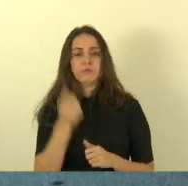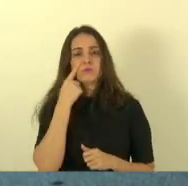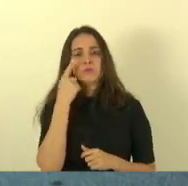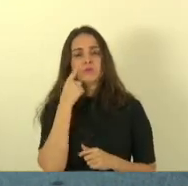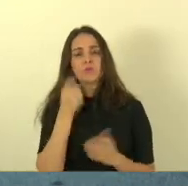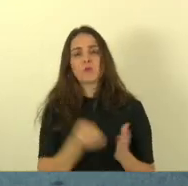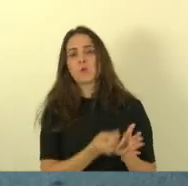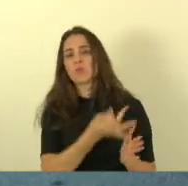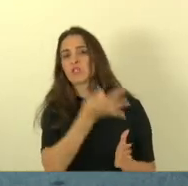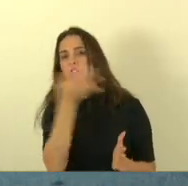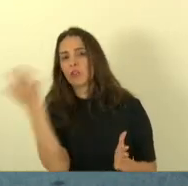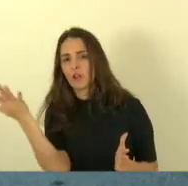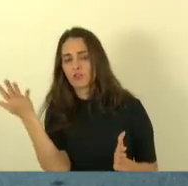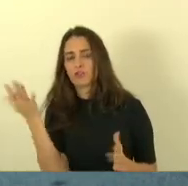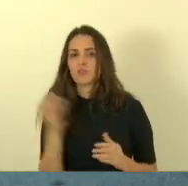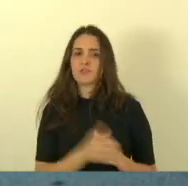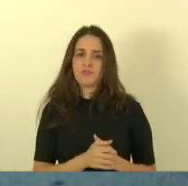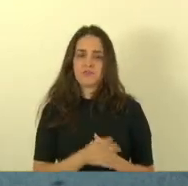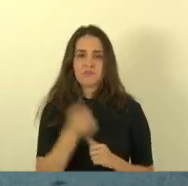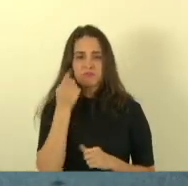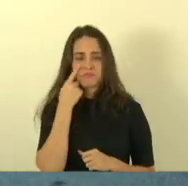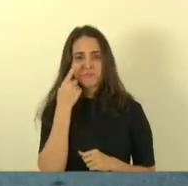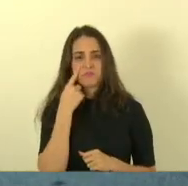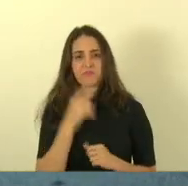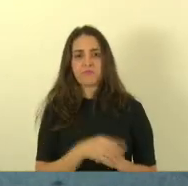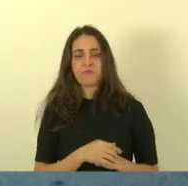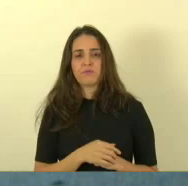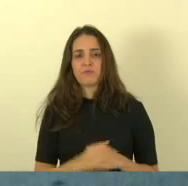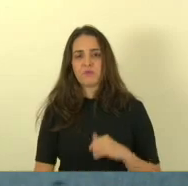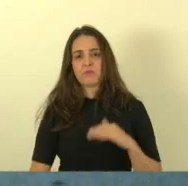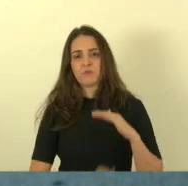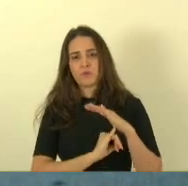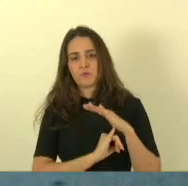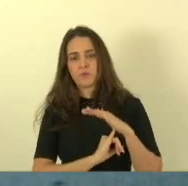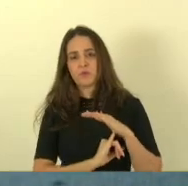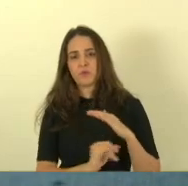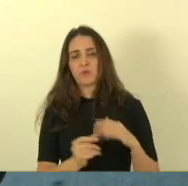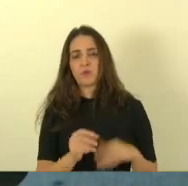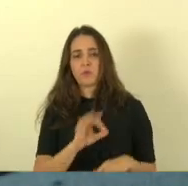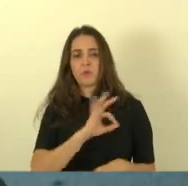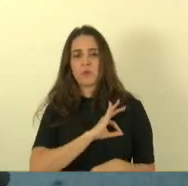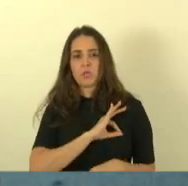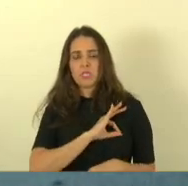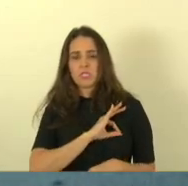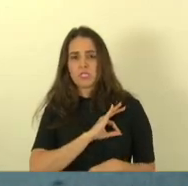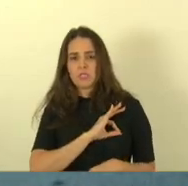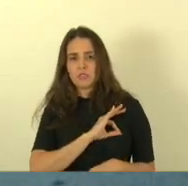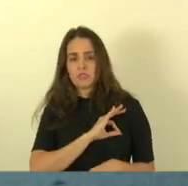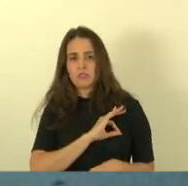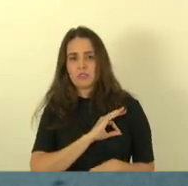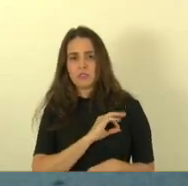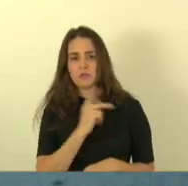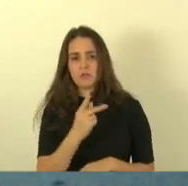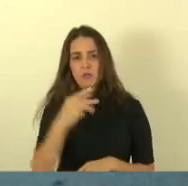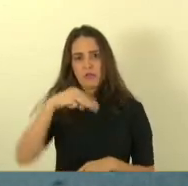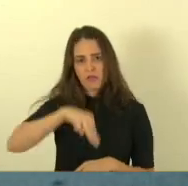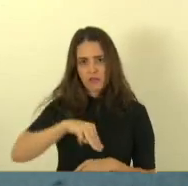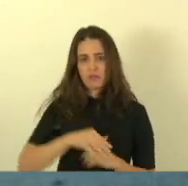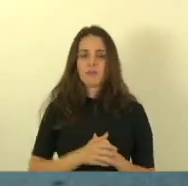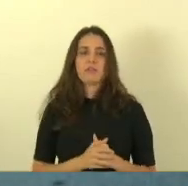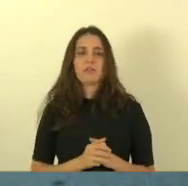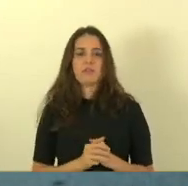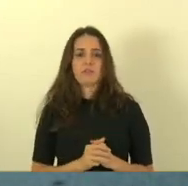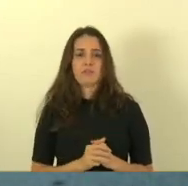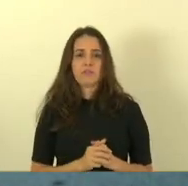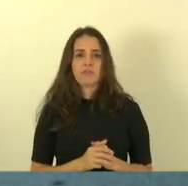de apreensões feita pela instituição polícia militar polícia civil pela guarda municipal a polícia